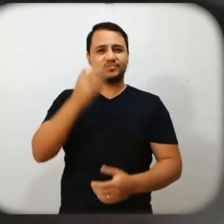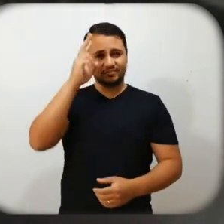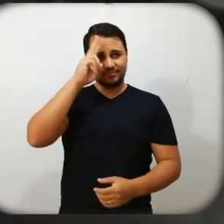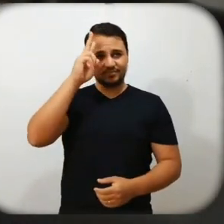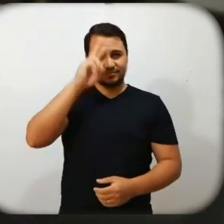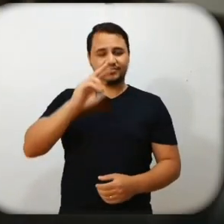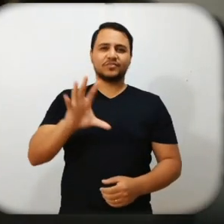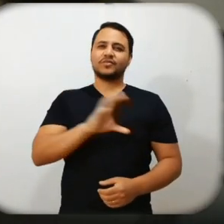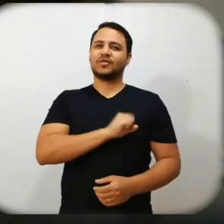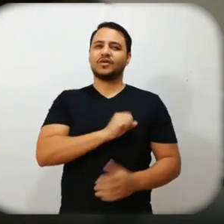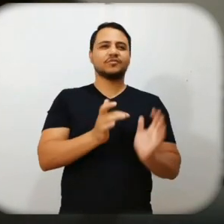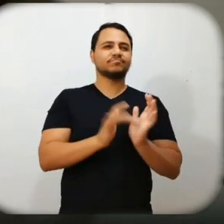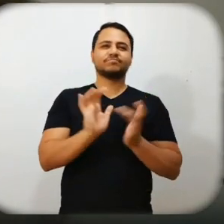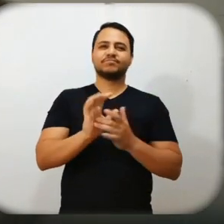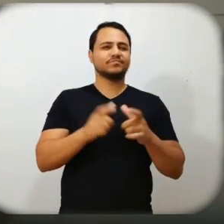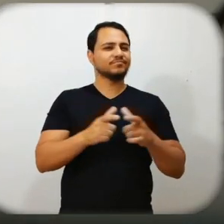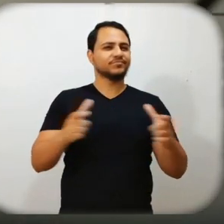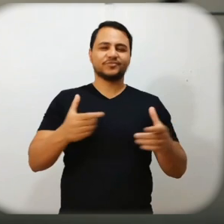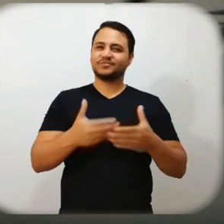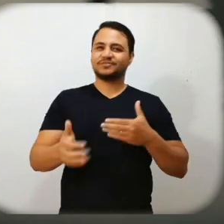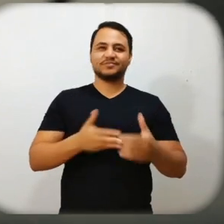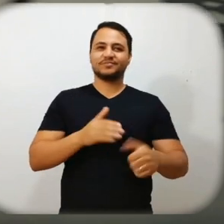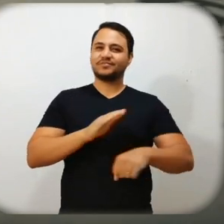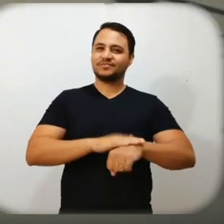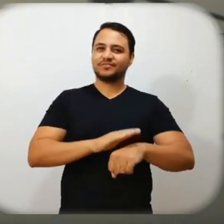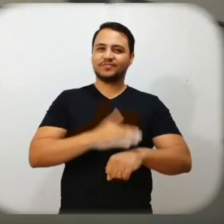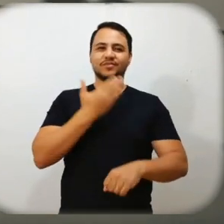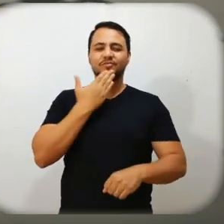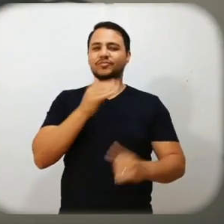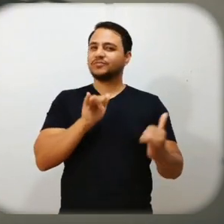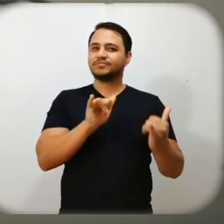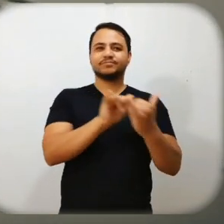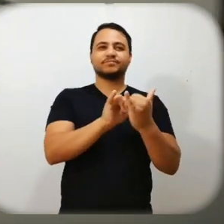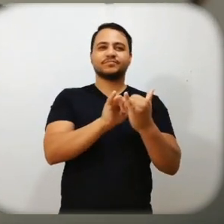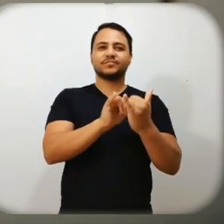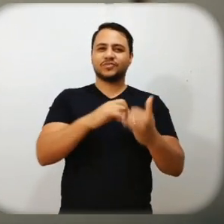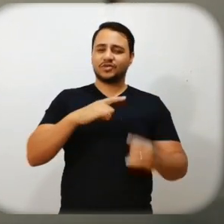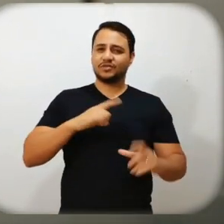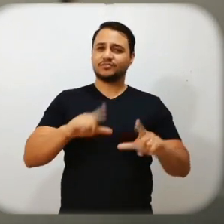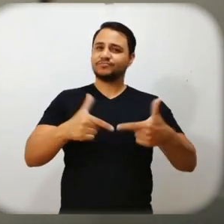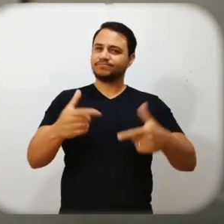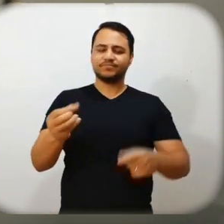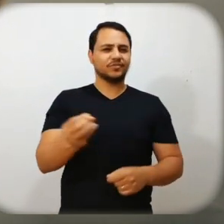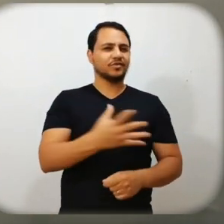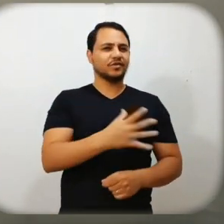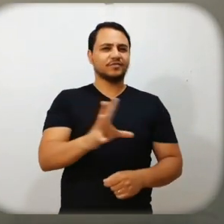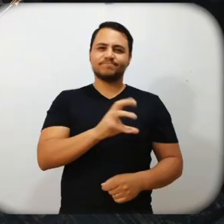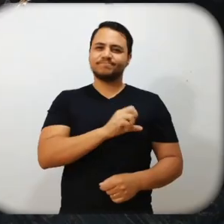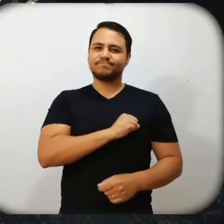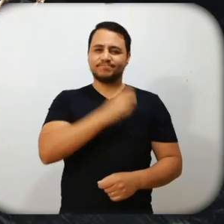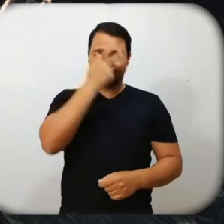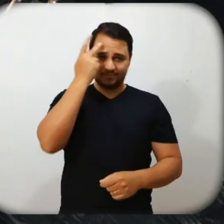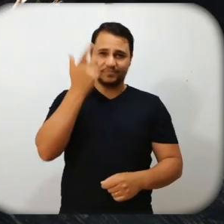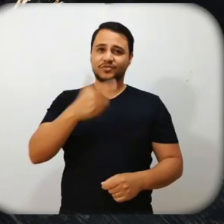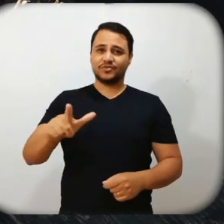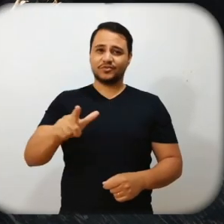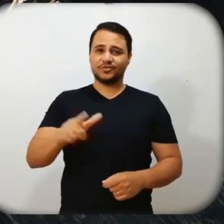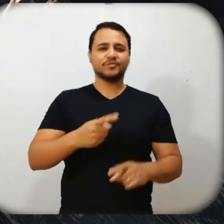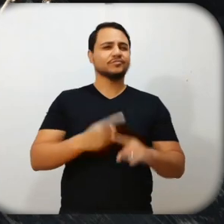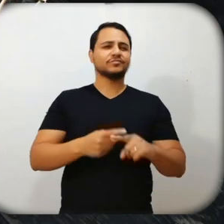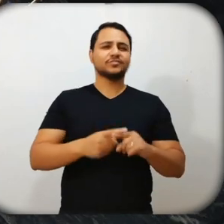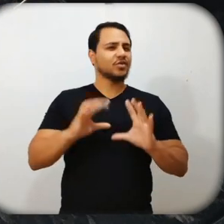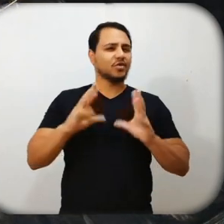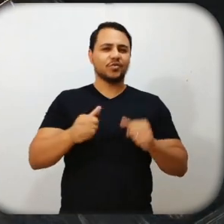que o amor de Cristo é maior do que qualquer coisa. É momento de pedir perdão e adotar novas atitudes de amor ao